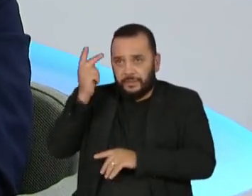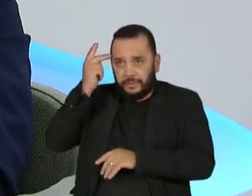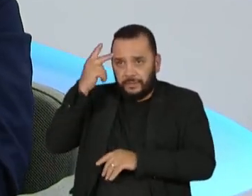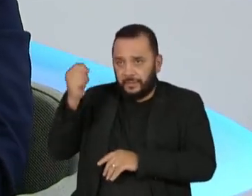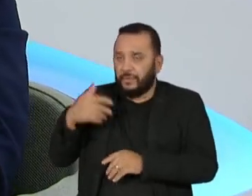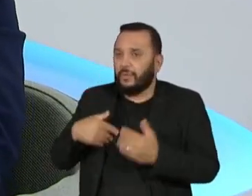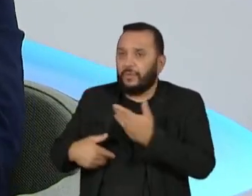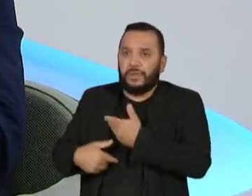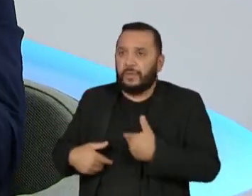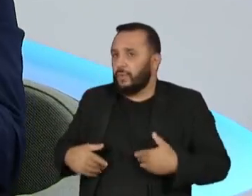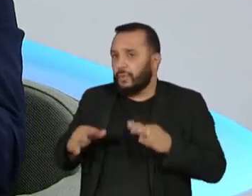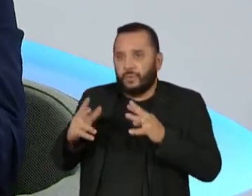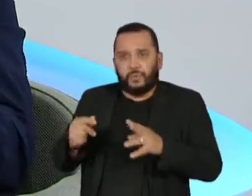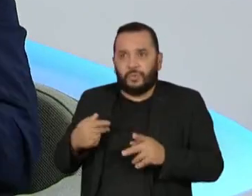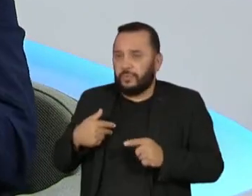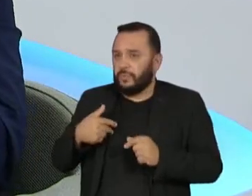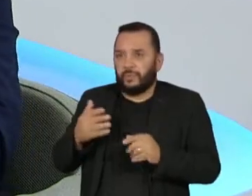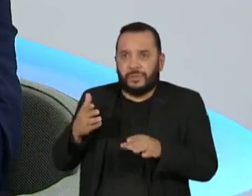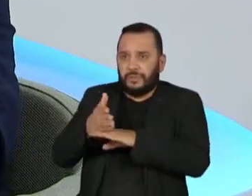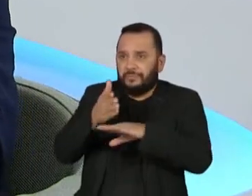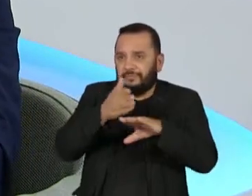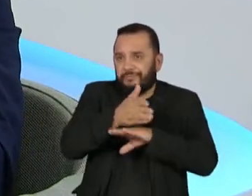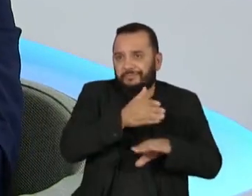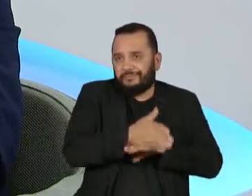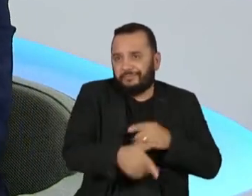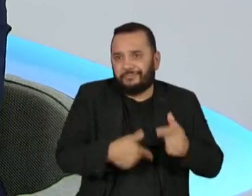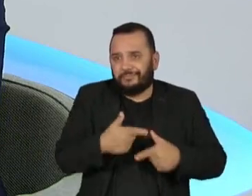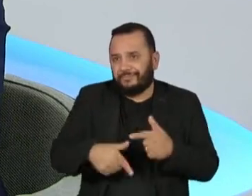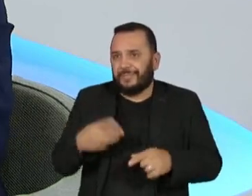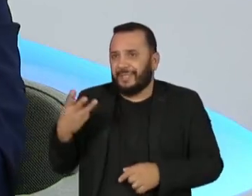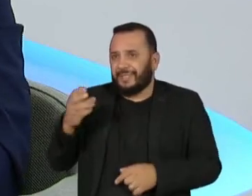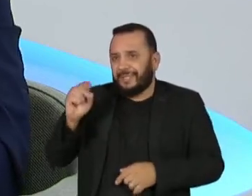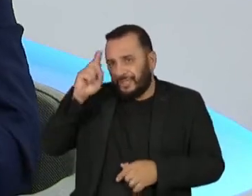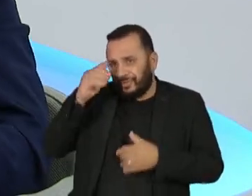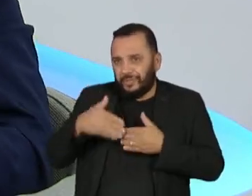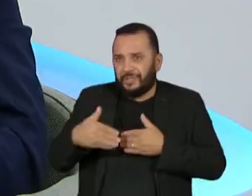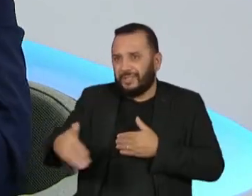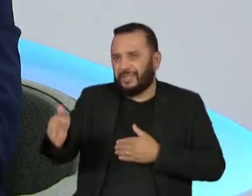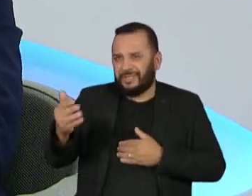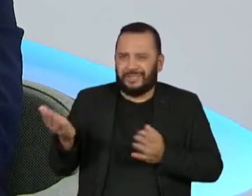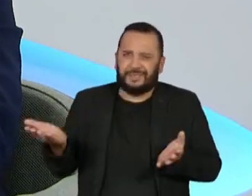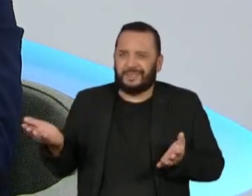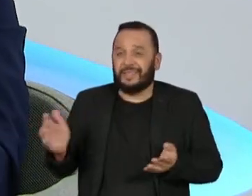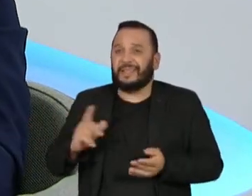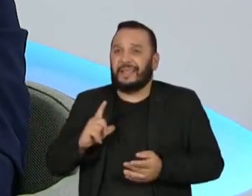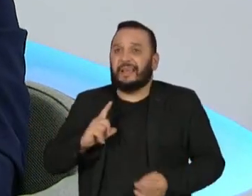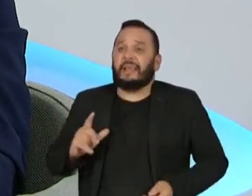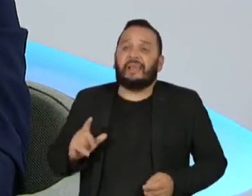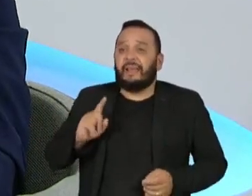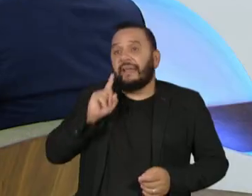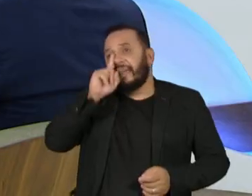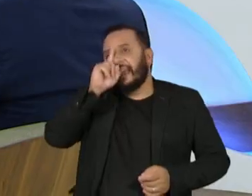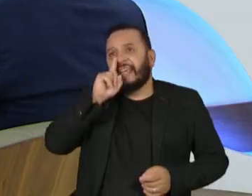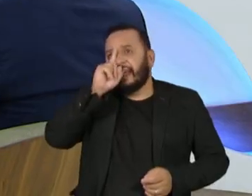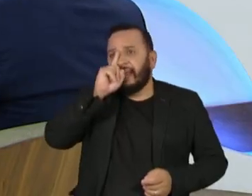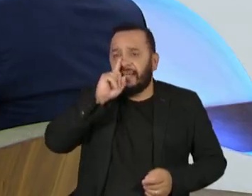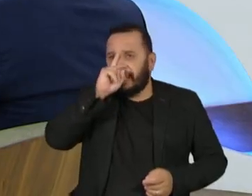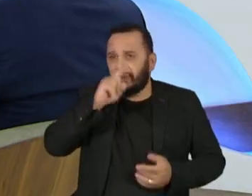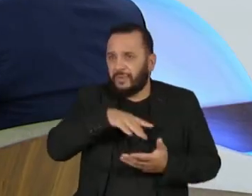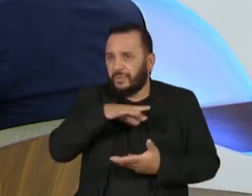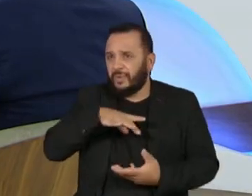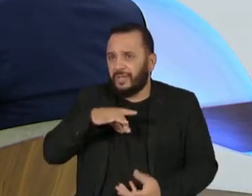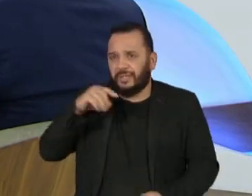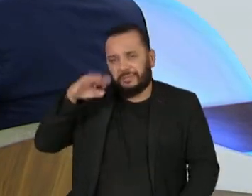governadores assumirão. Então, eu não vejo, nesses próximos 30 dias, nada que coloque em risco o andar normal da